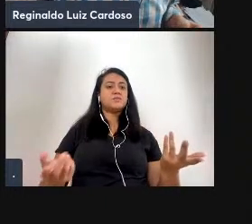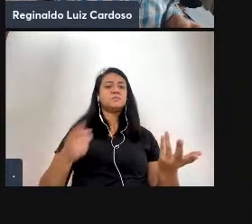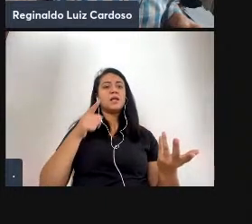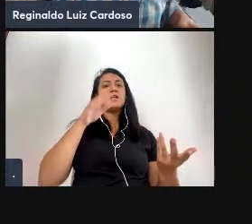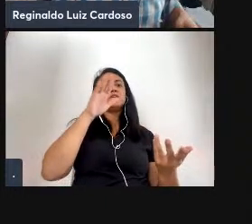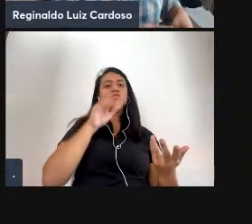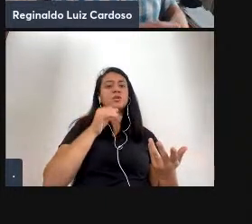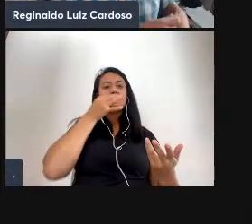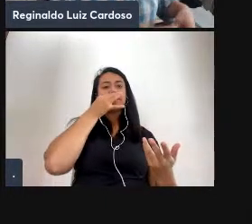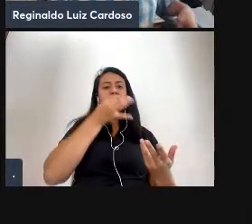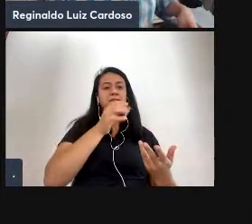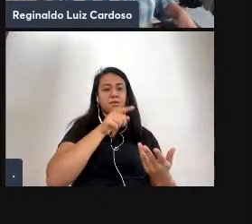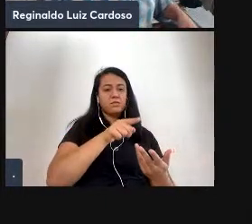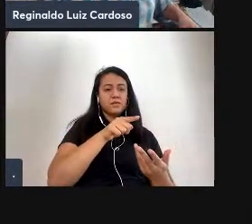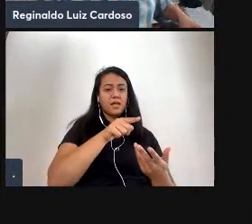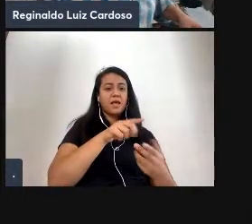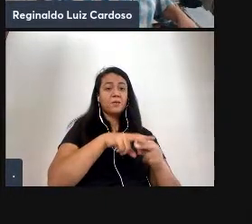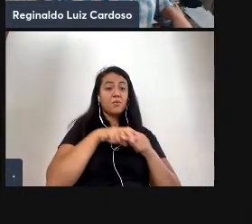sobre isso